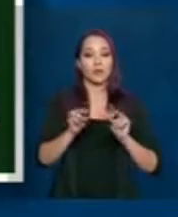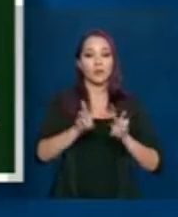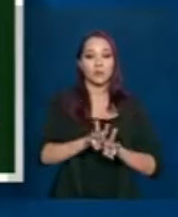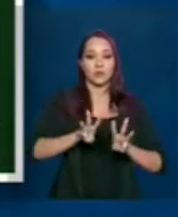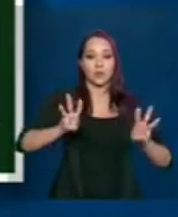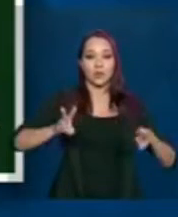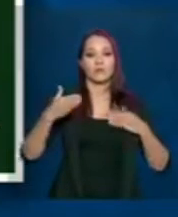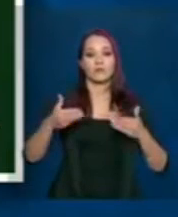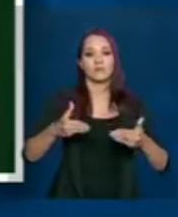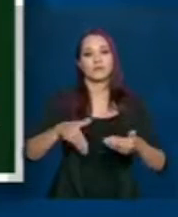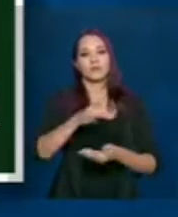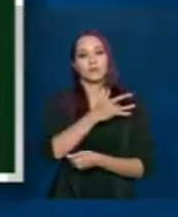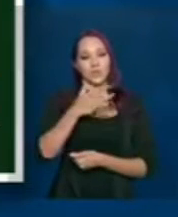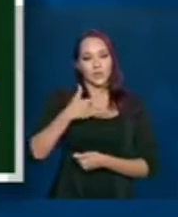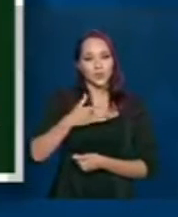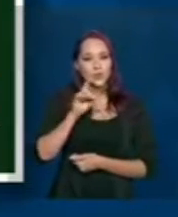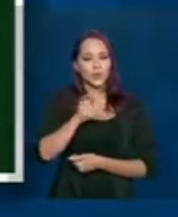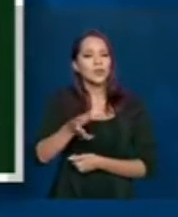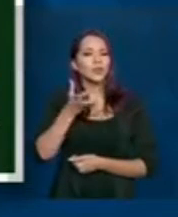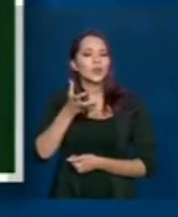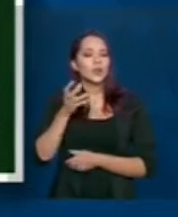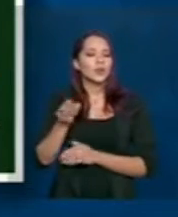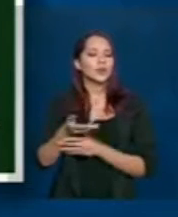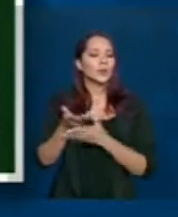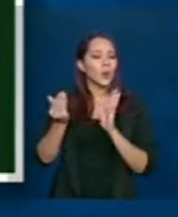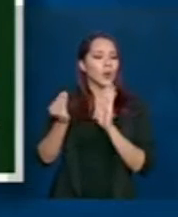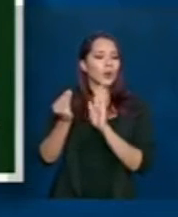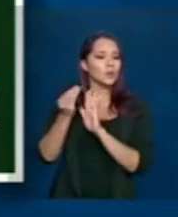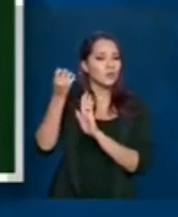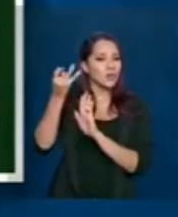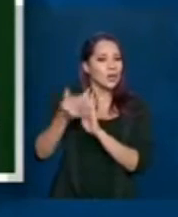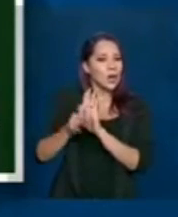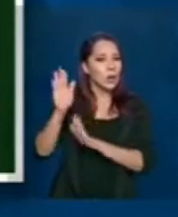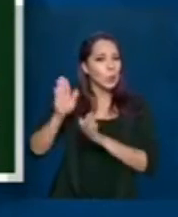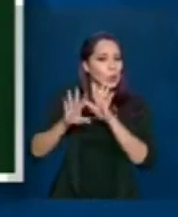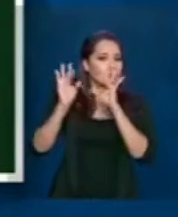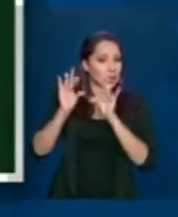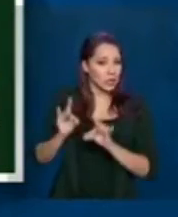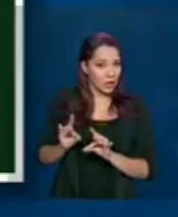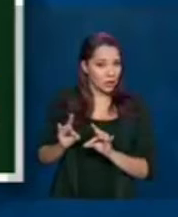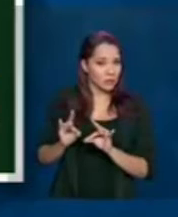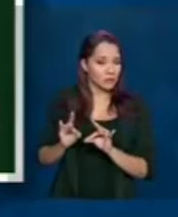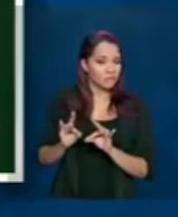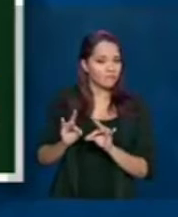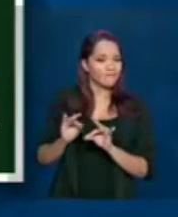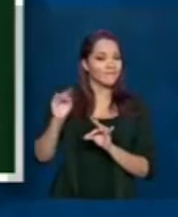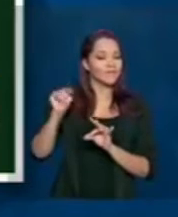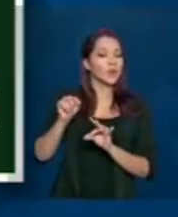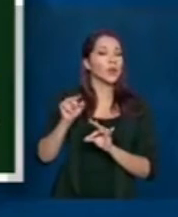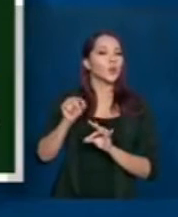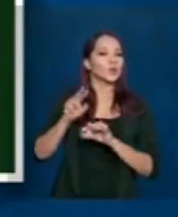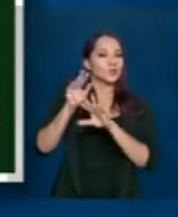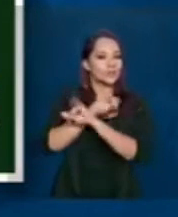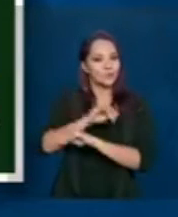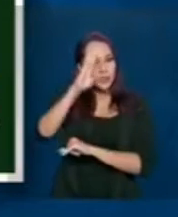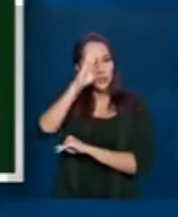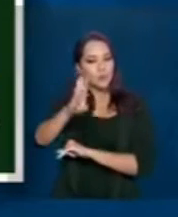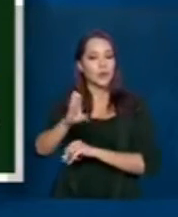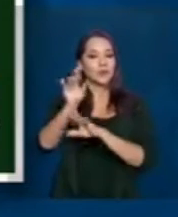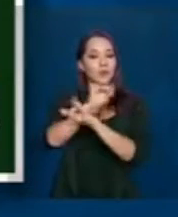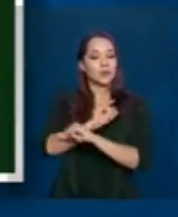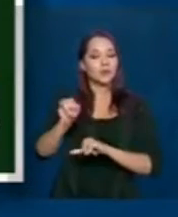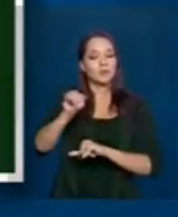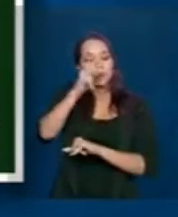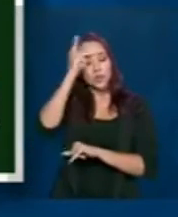do Ministério da Saúde, mas eu queria aqui colocar alguns pontos em relação ao boletim, os dados, principalmente os dados de